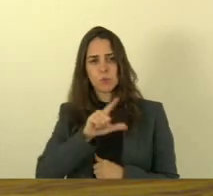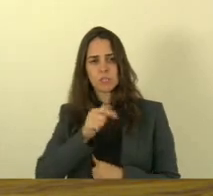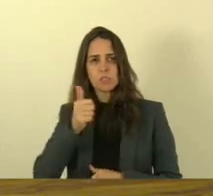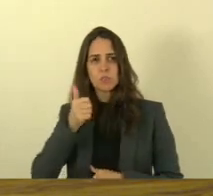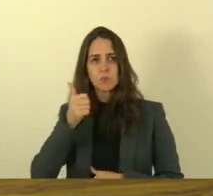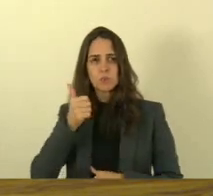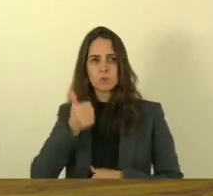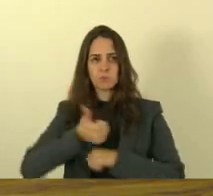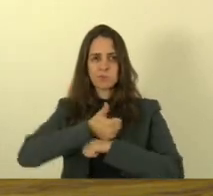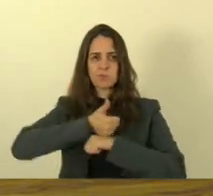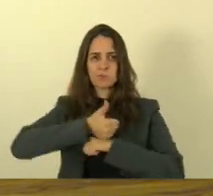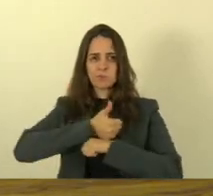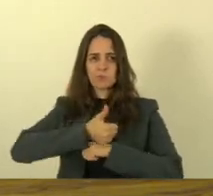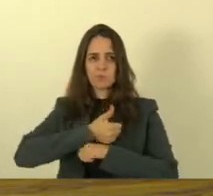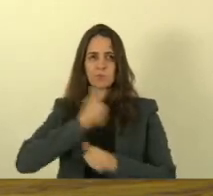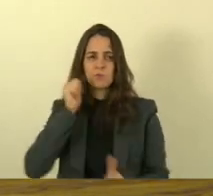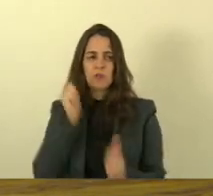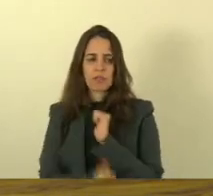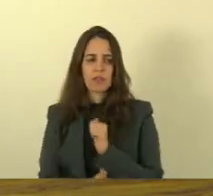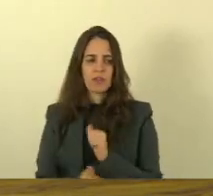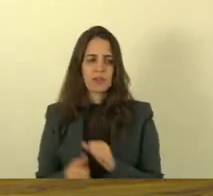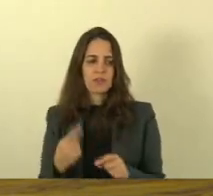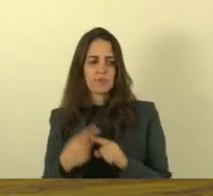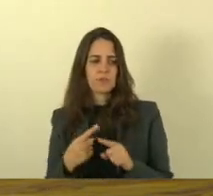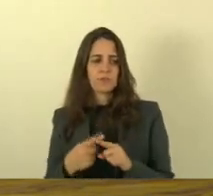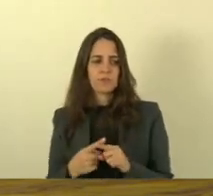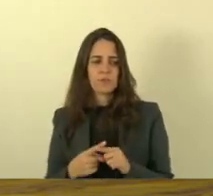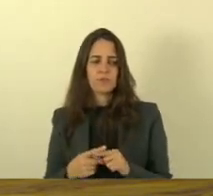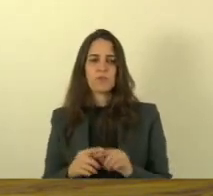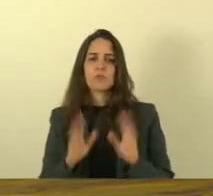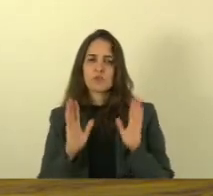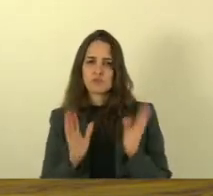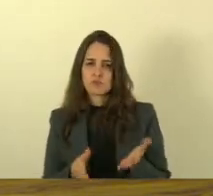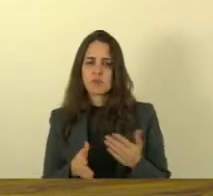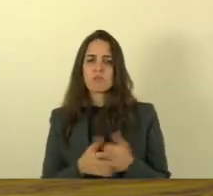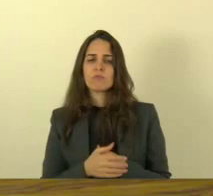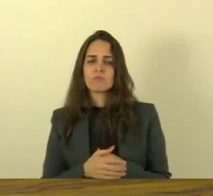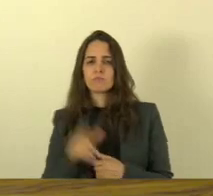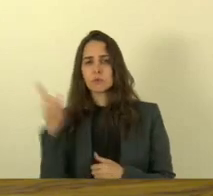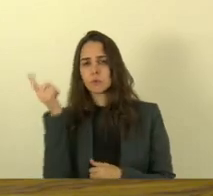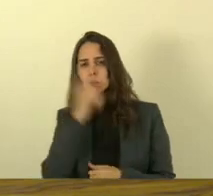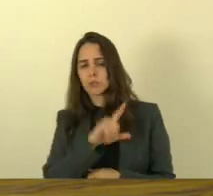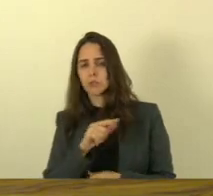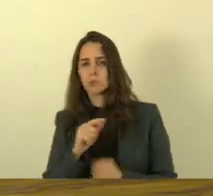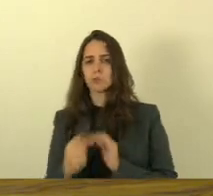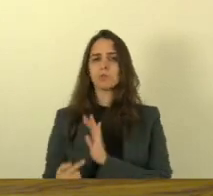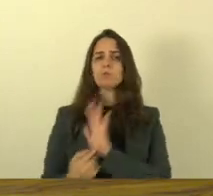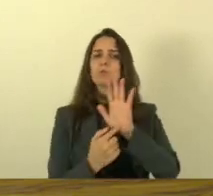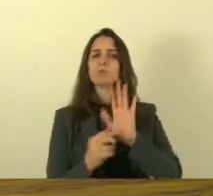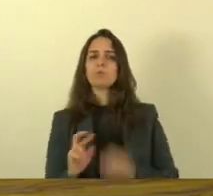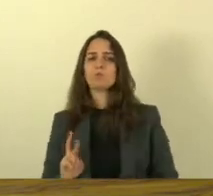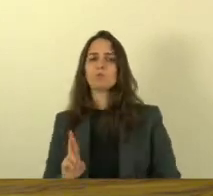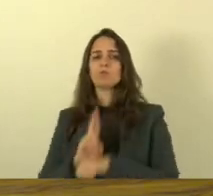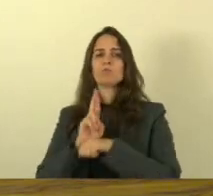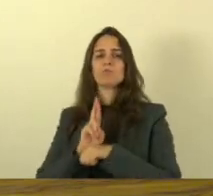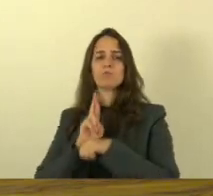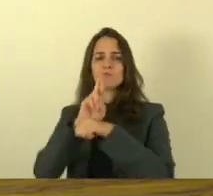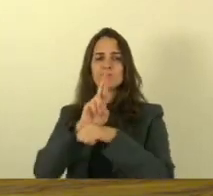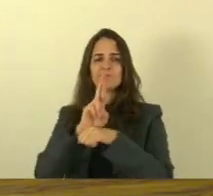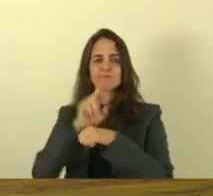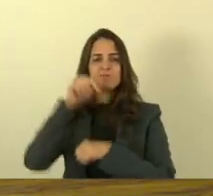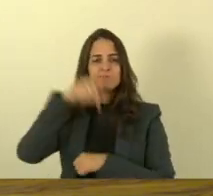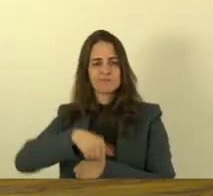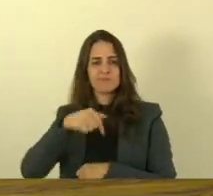nós conhecemos por conta de ter sido revelado revelado aqui no Espírito Santo exatamente